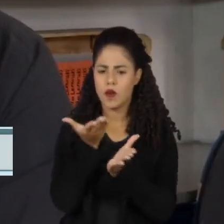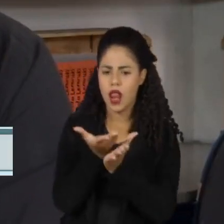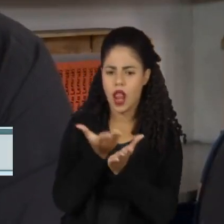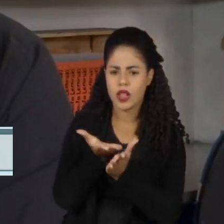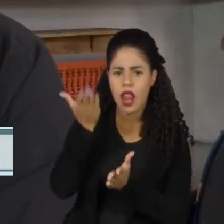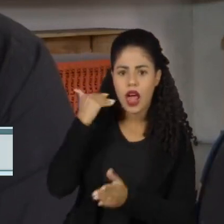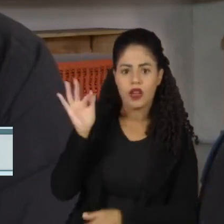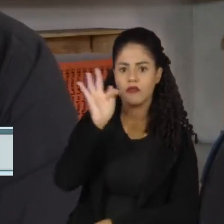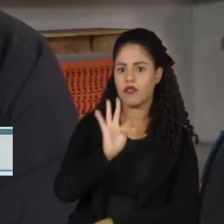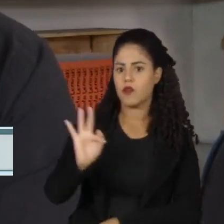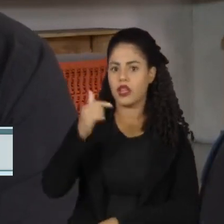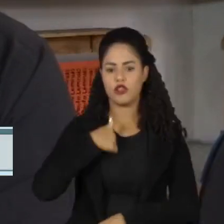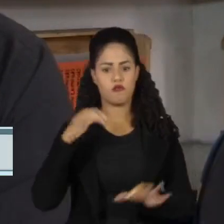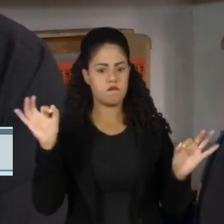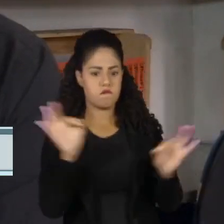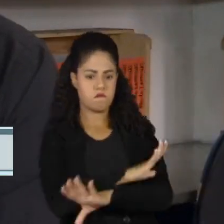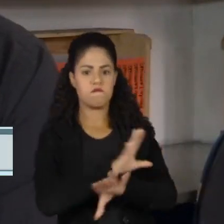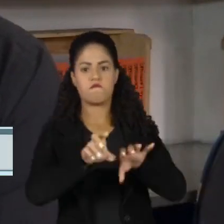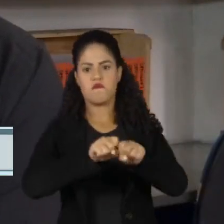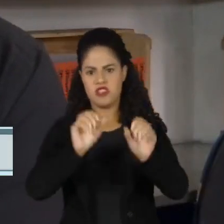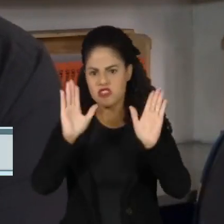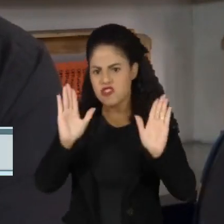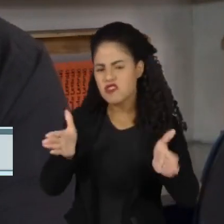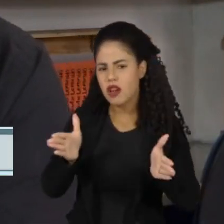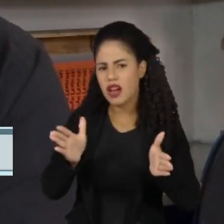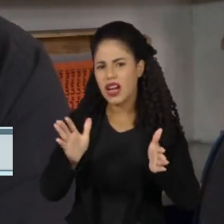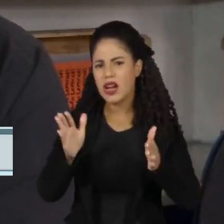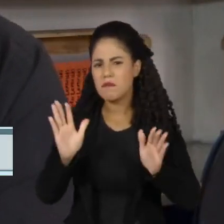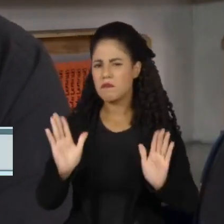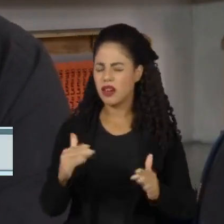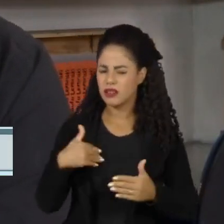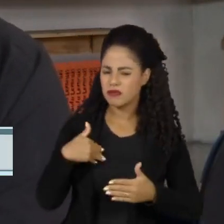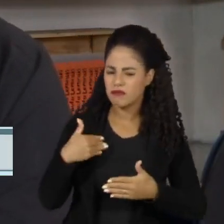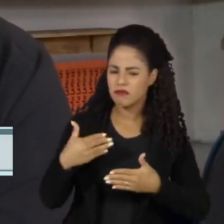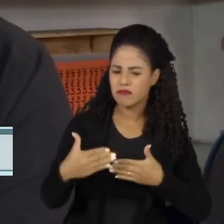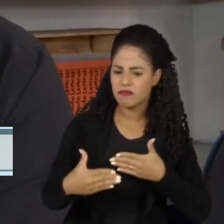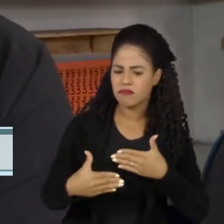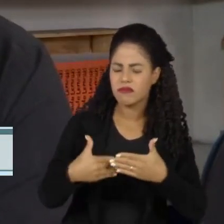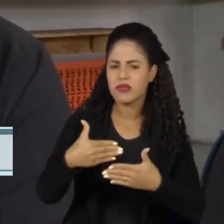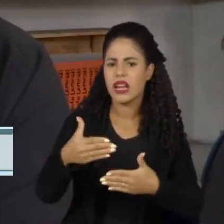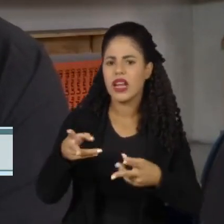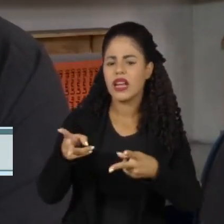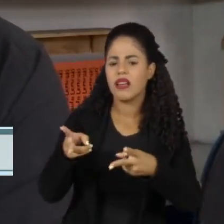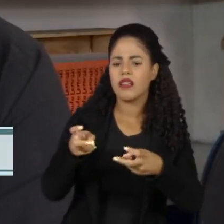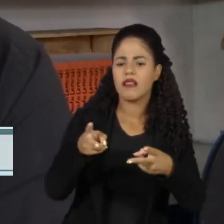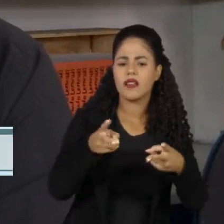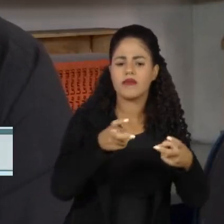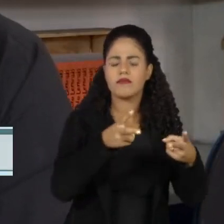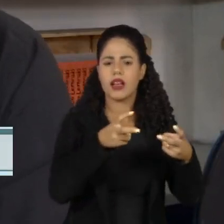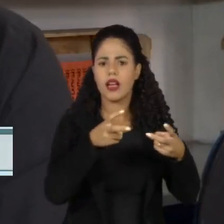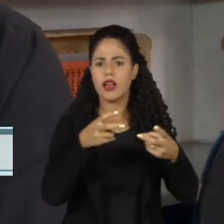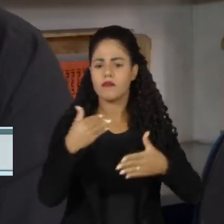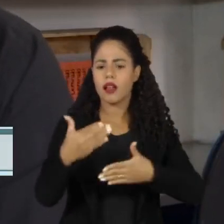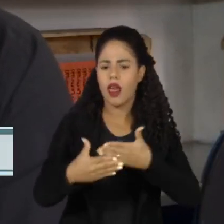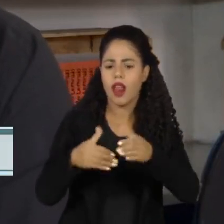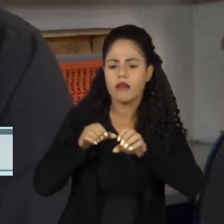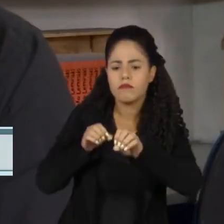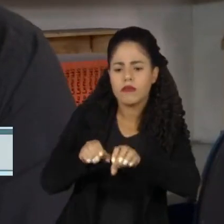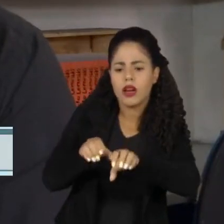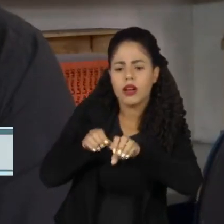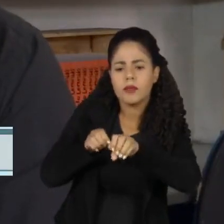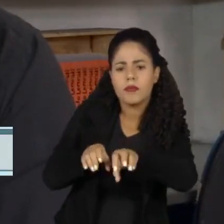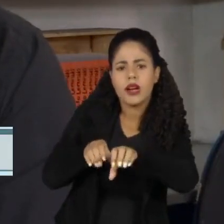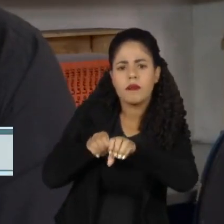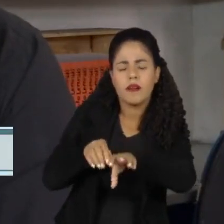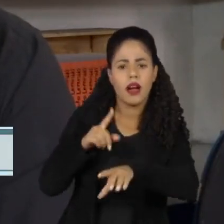nossa, estou preparado, né? Mas no desenvolver, administrando essas aulas, é